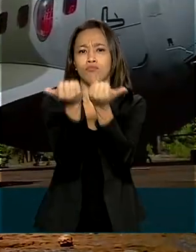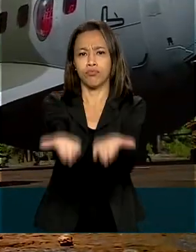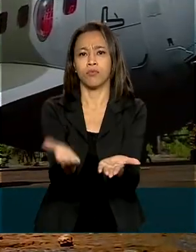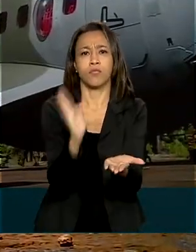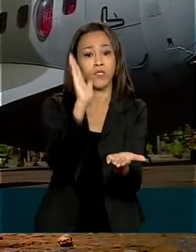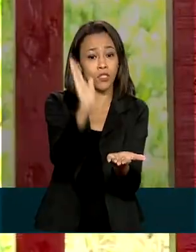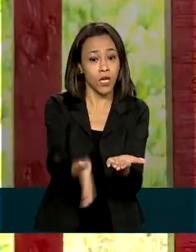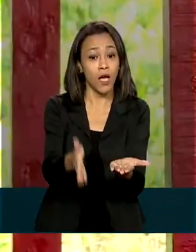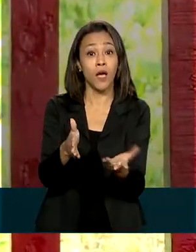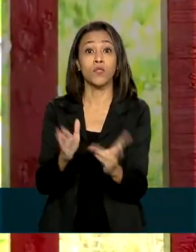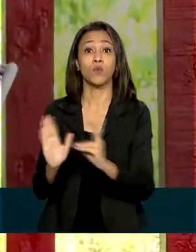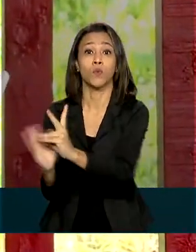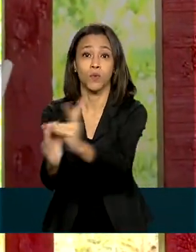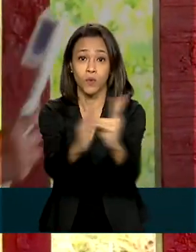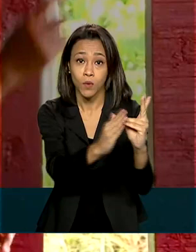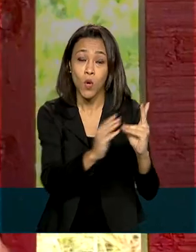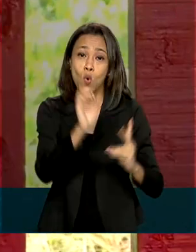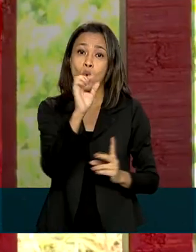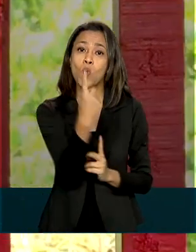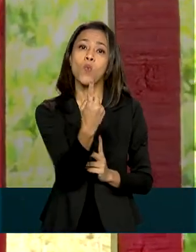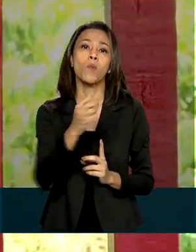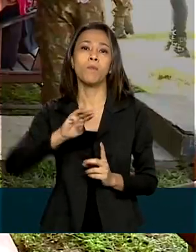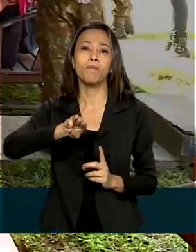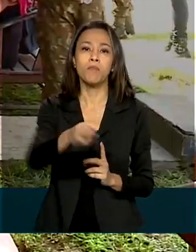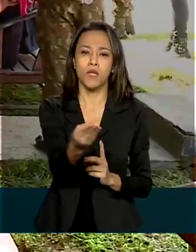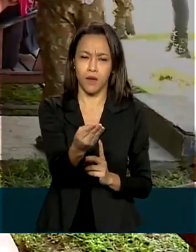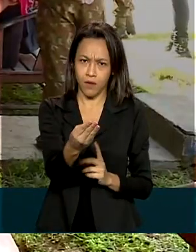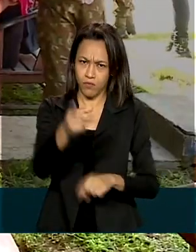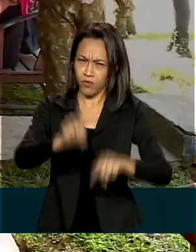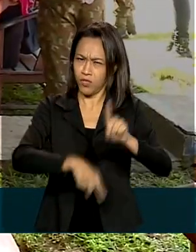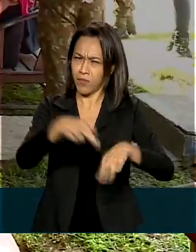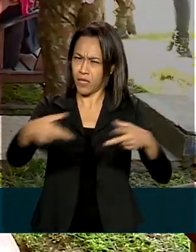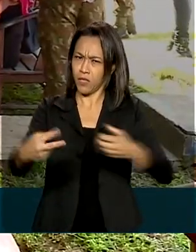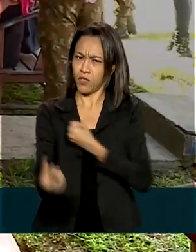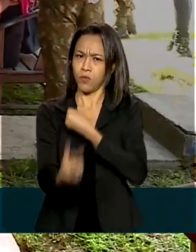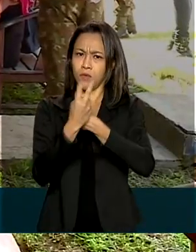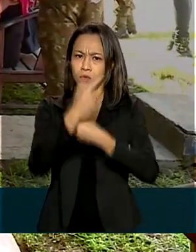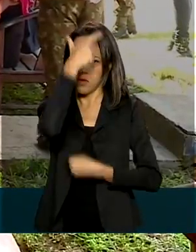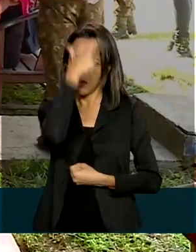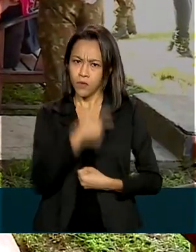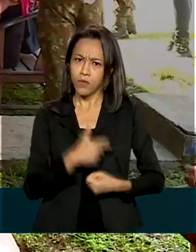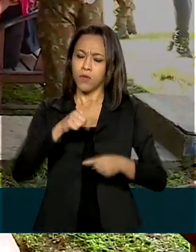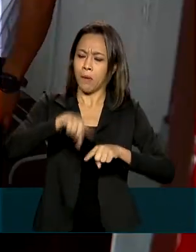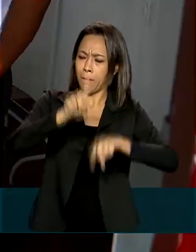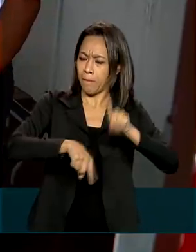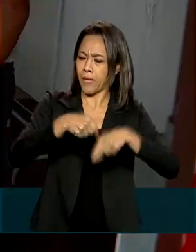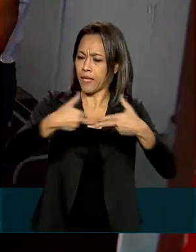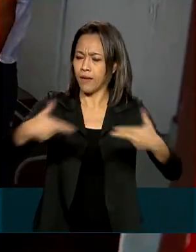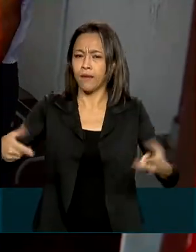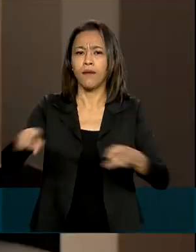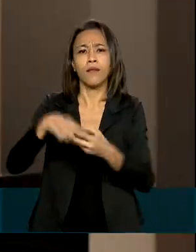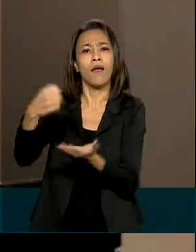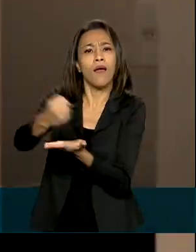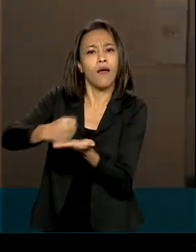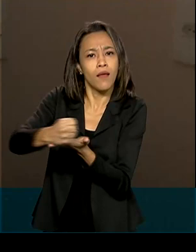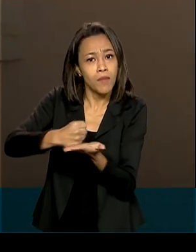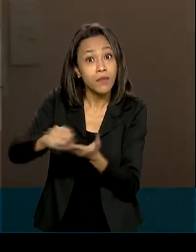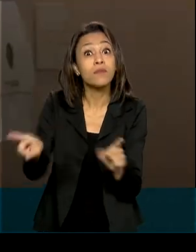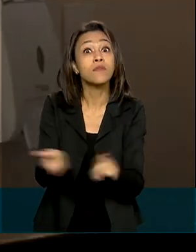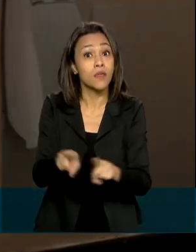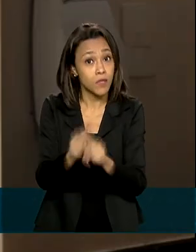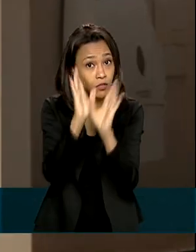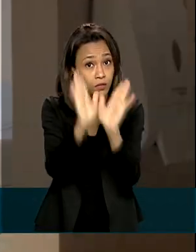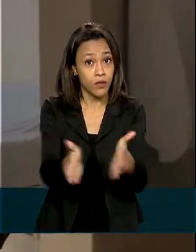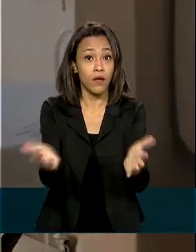aldeias indígenas um milhão de equipamentos de proteção individual, insumos e medicamentos. Também